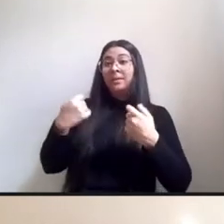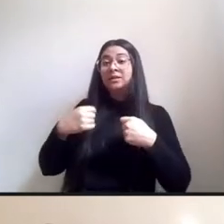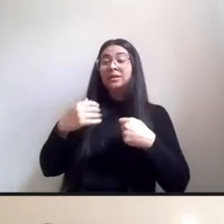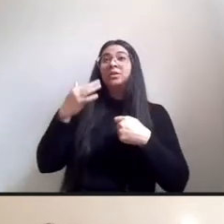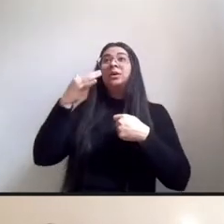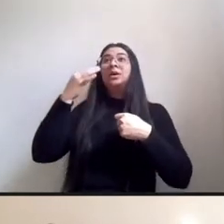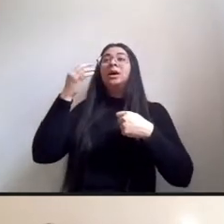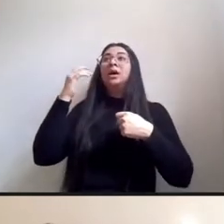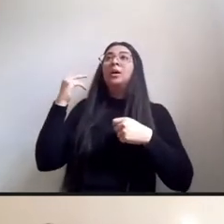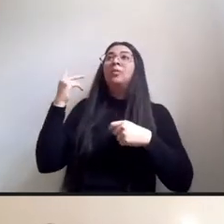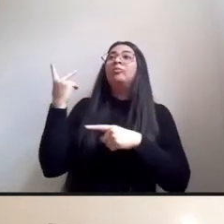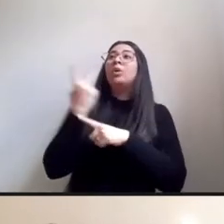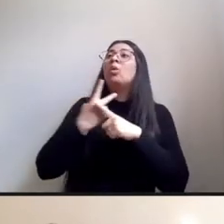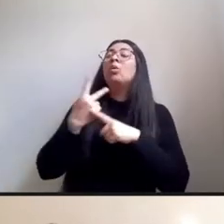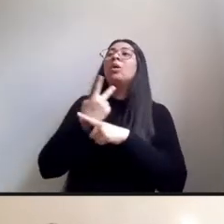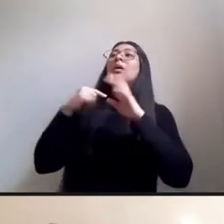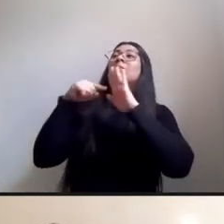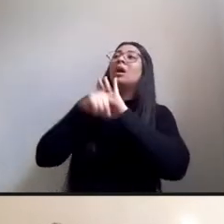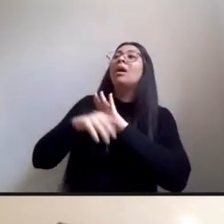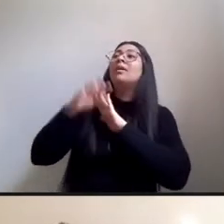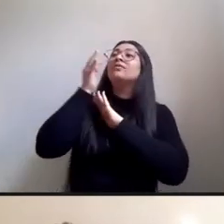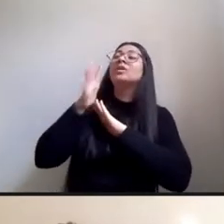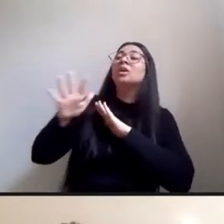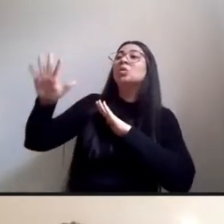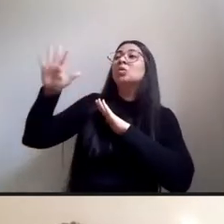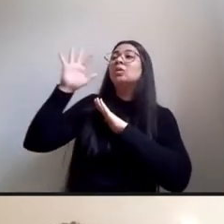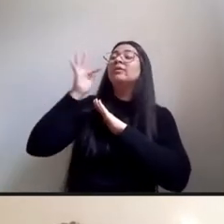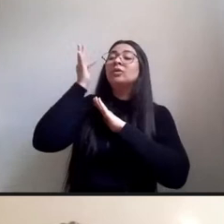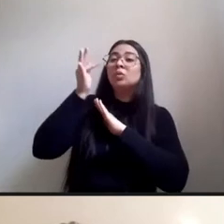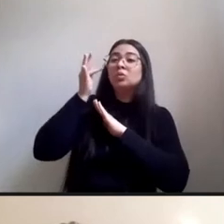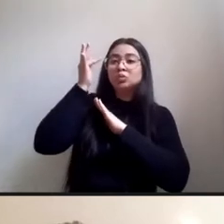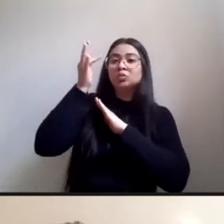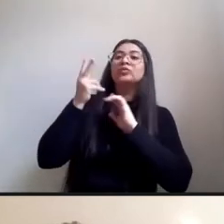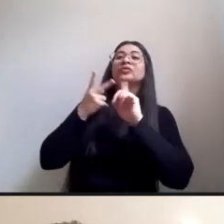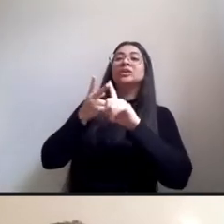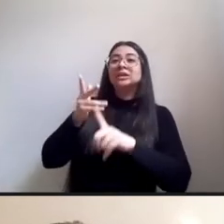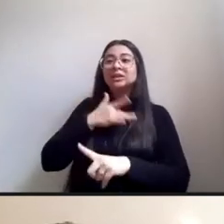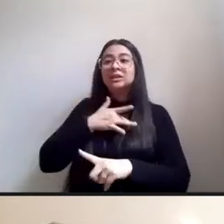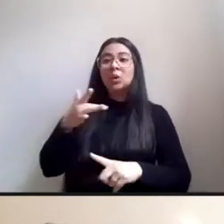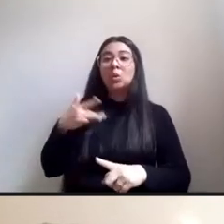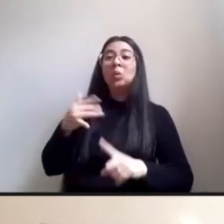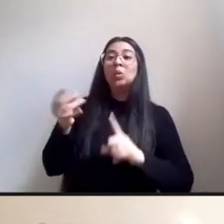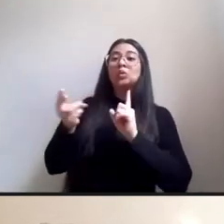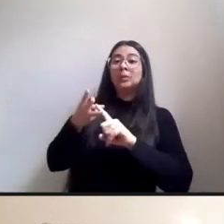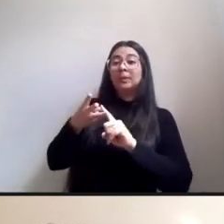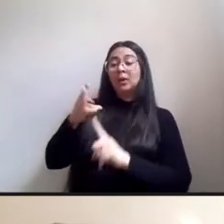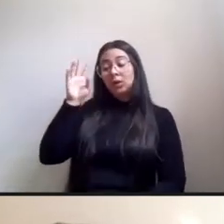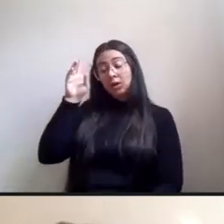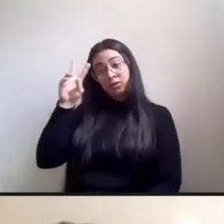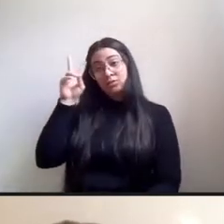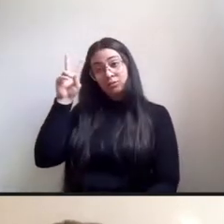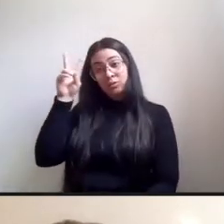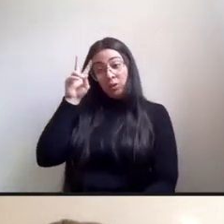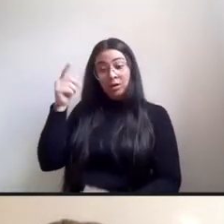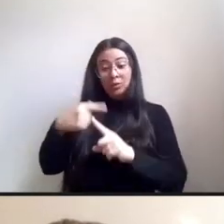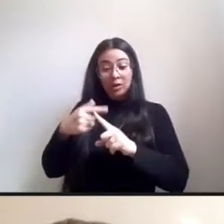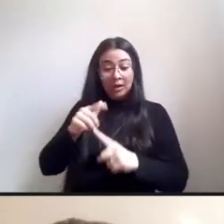saúde da história né porque há uma entrada de uma demanda no campo